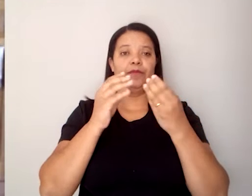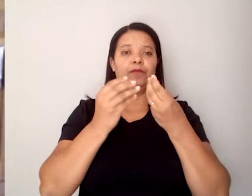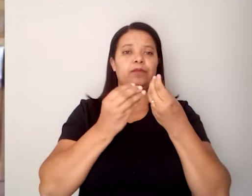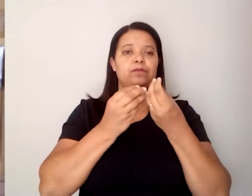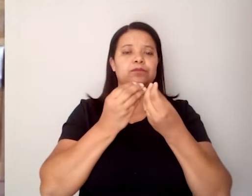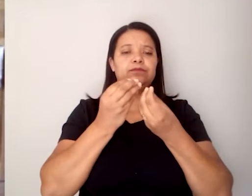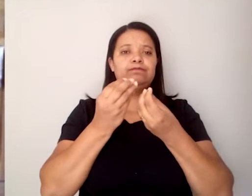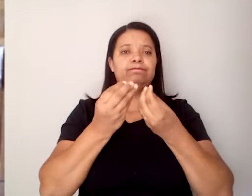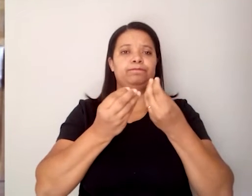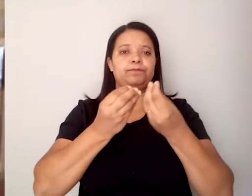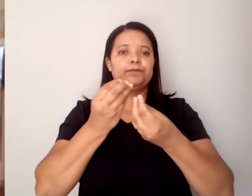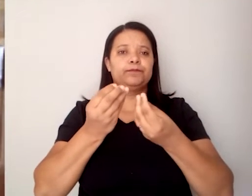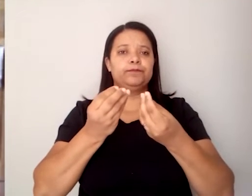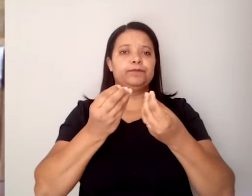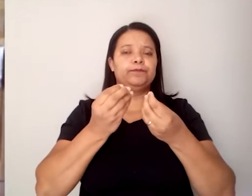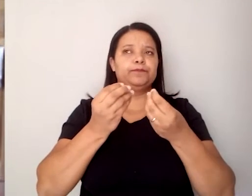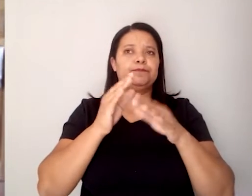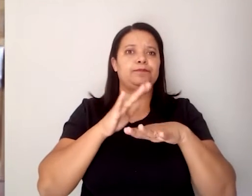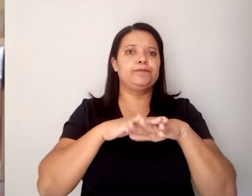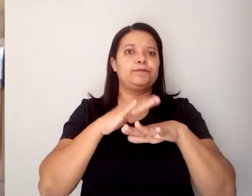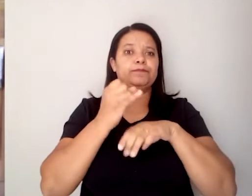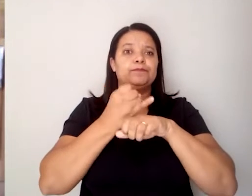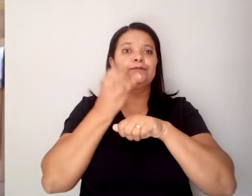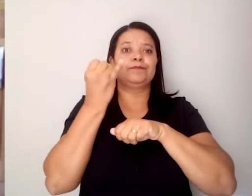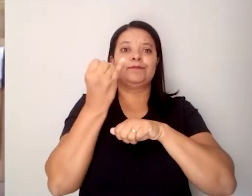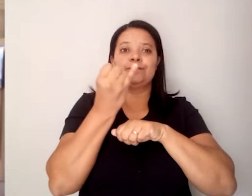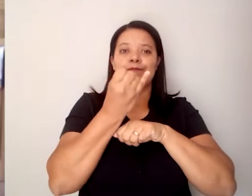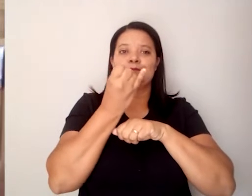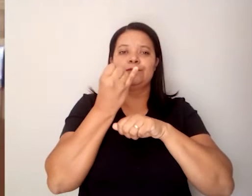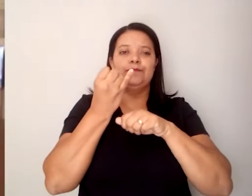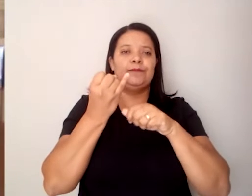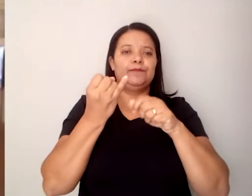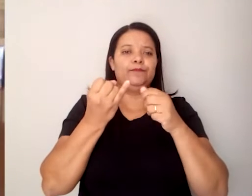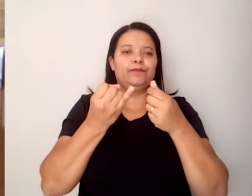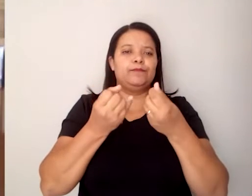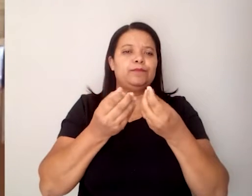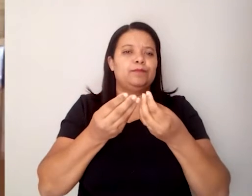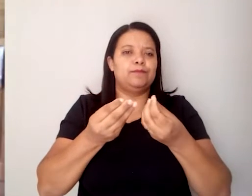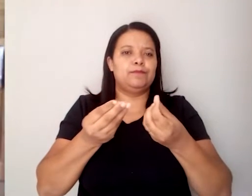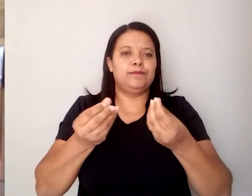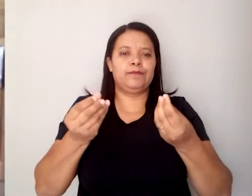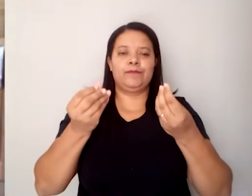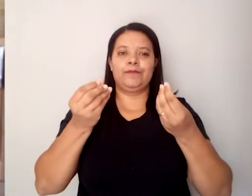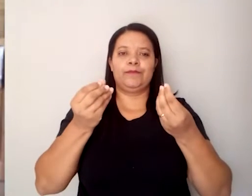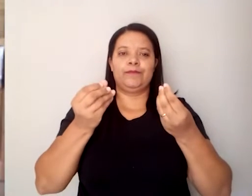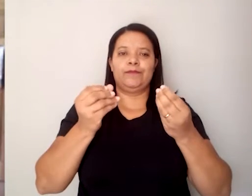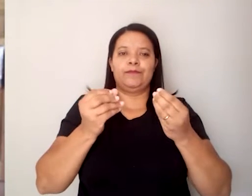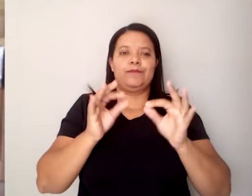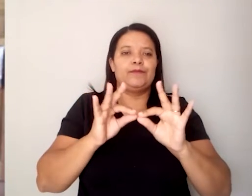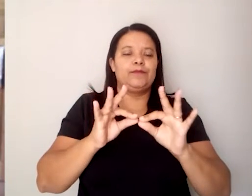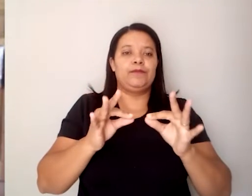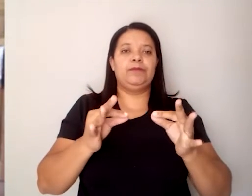o suprassumo, eles são o extrato mais fino de